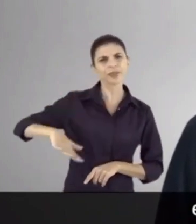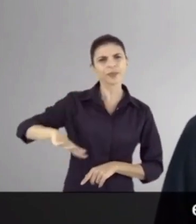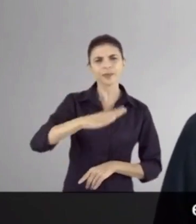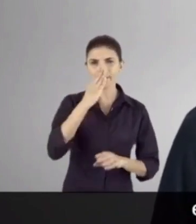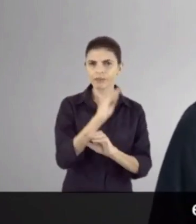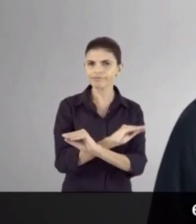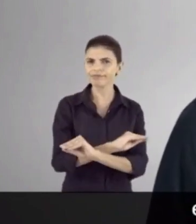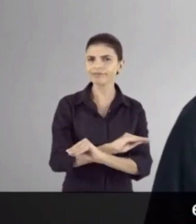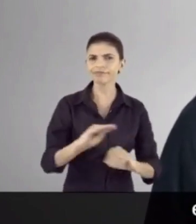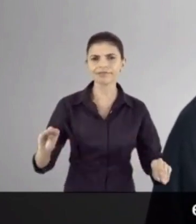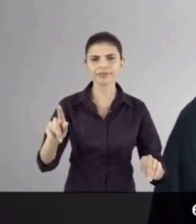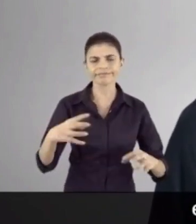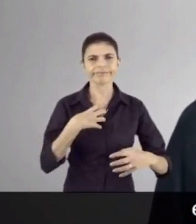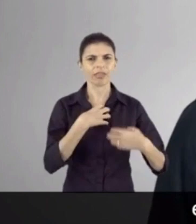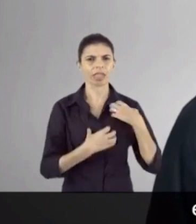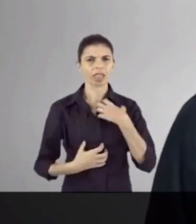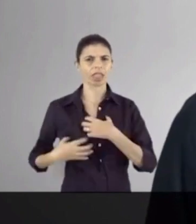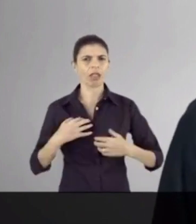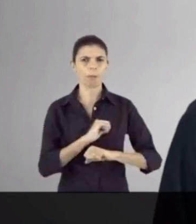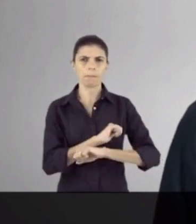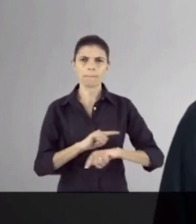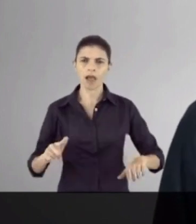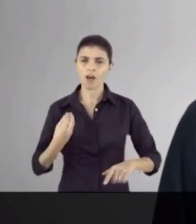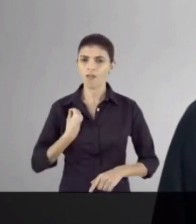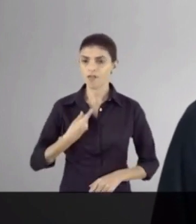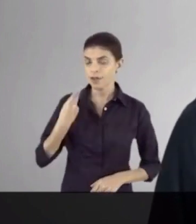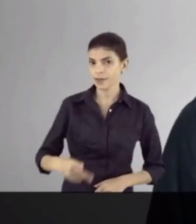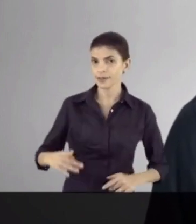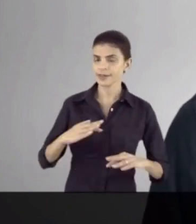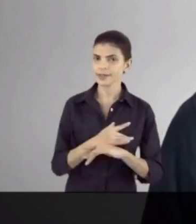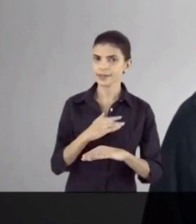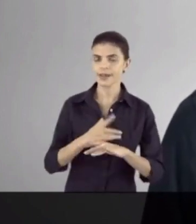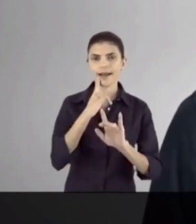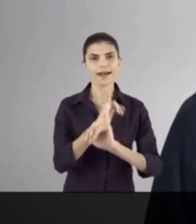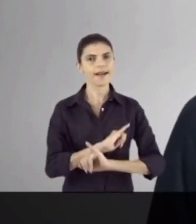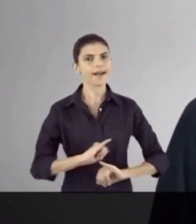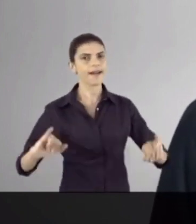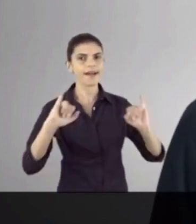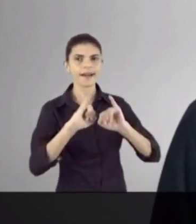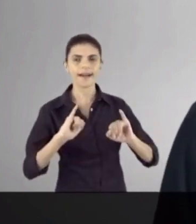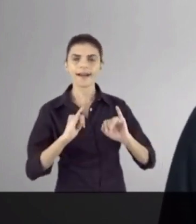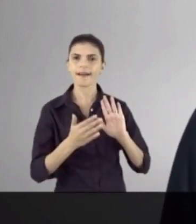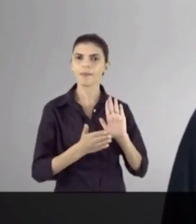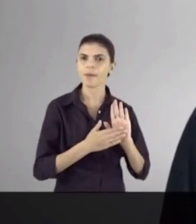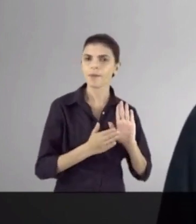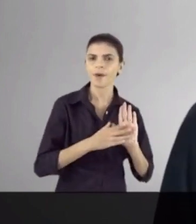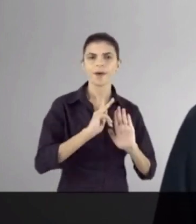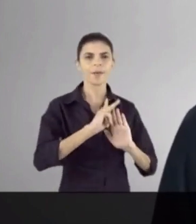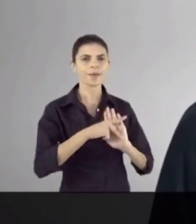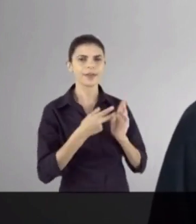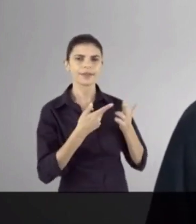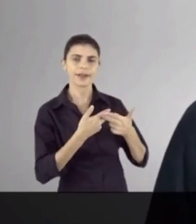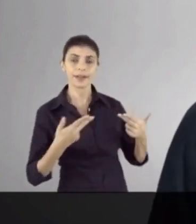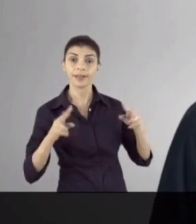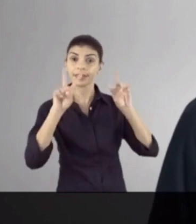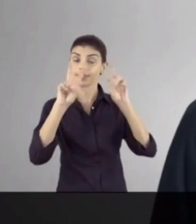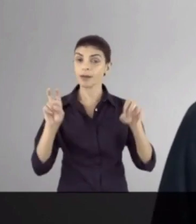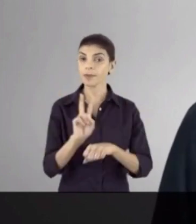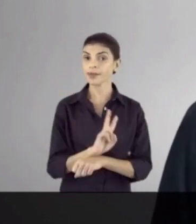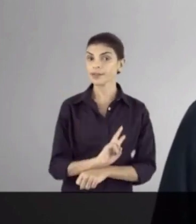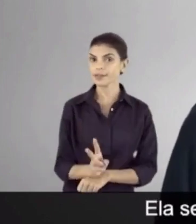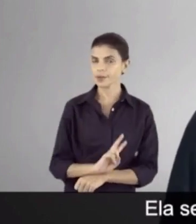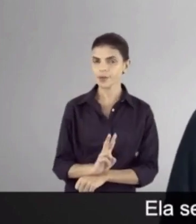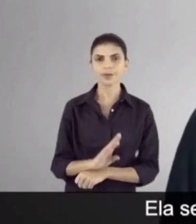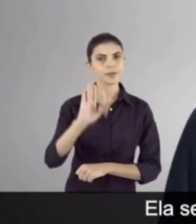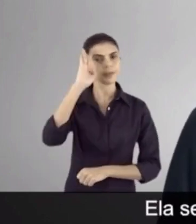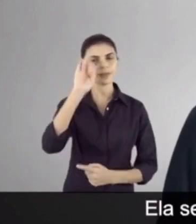da prefeitura com você e a cidade Tenho mostrado durante a campanha nossos projetos Hoje vamos falar de segurança